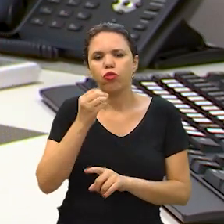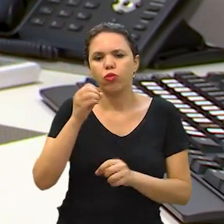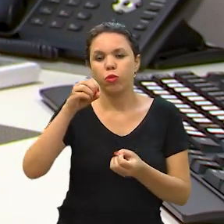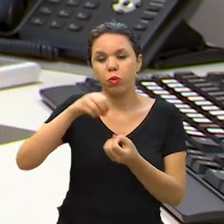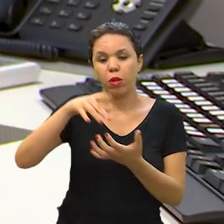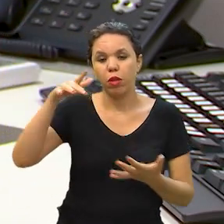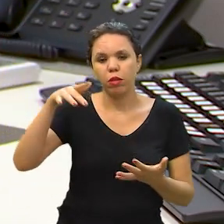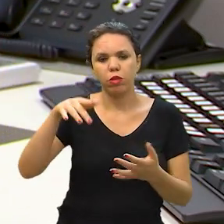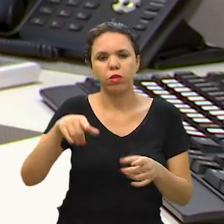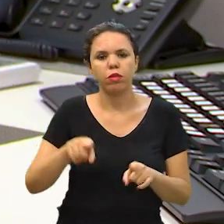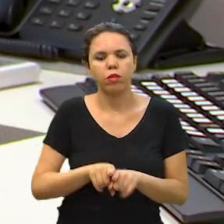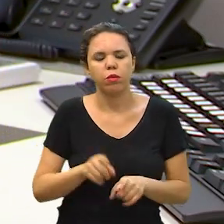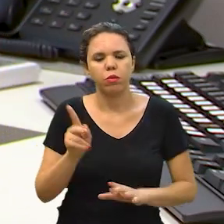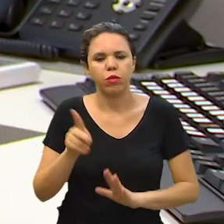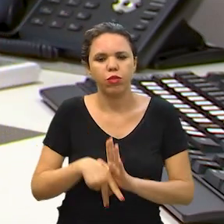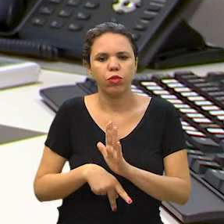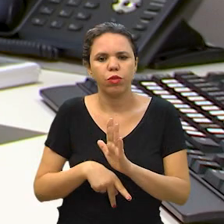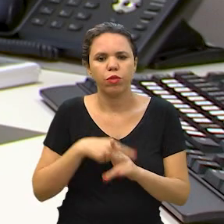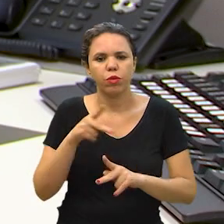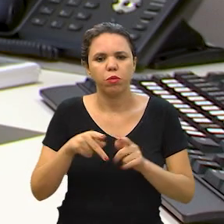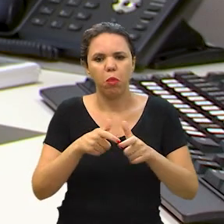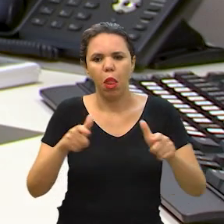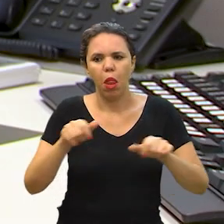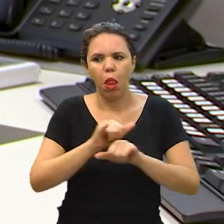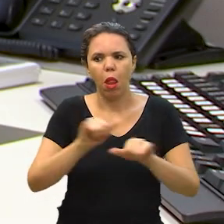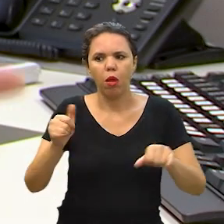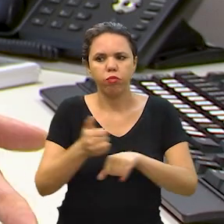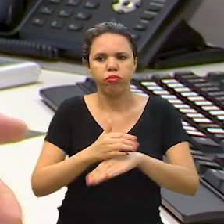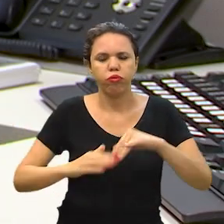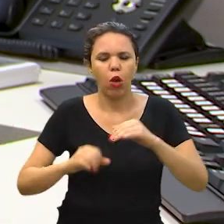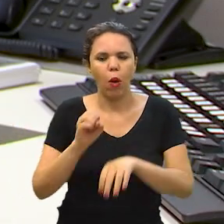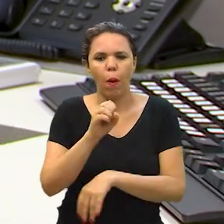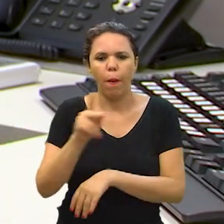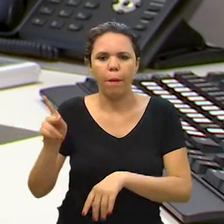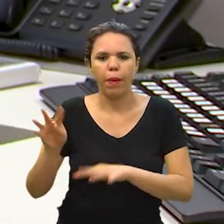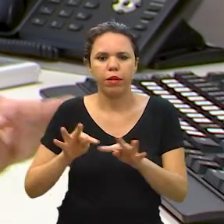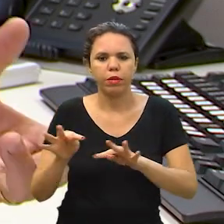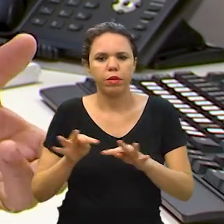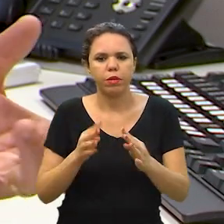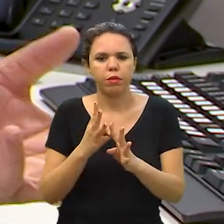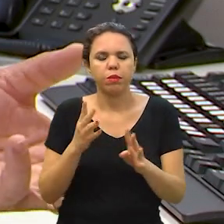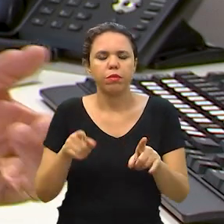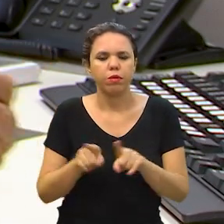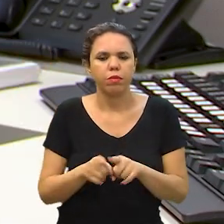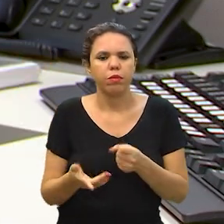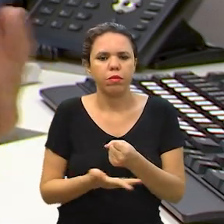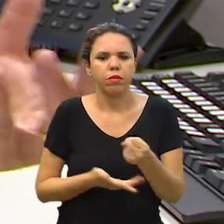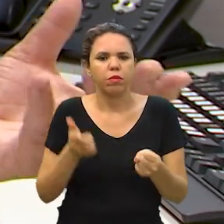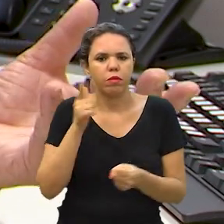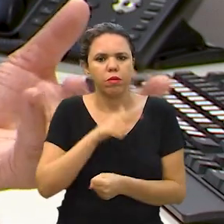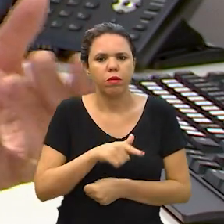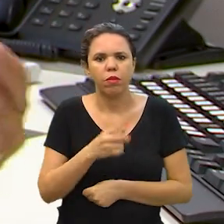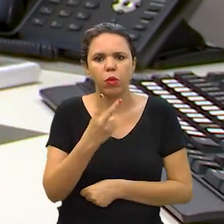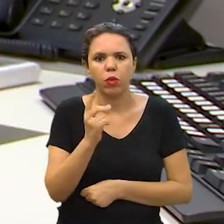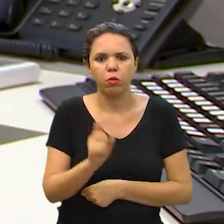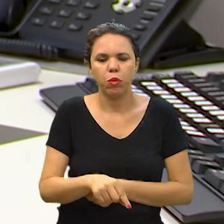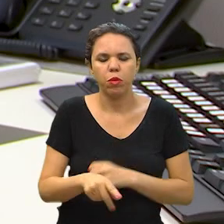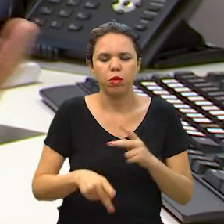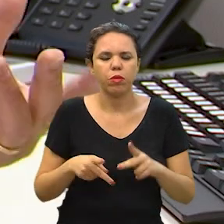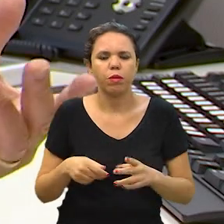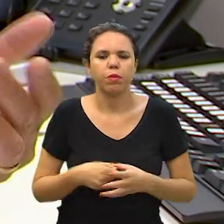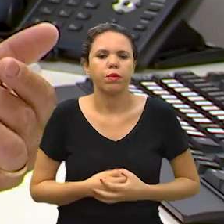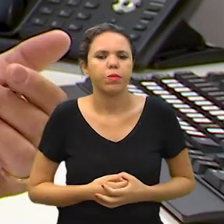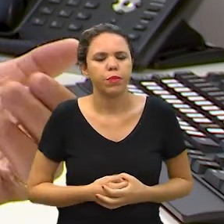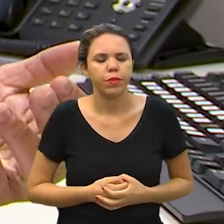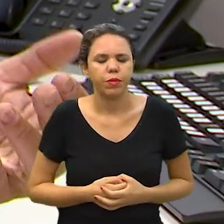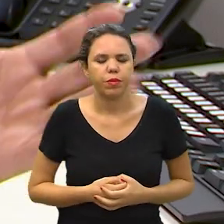Brilhante, que é um projeto de popularização da optometria para fazer triagem primária. Nós conseguimos já atender mais